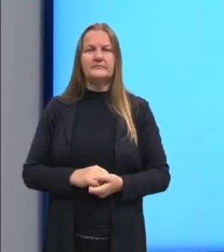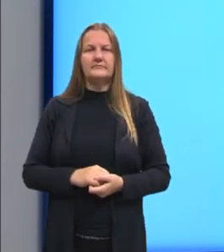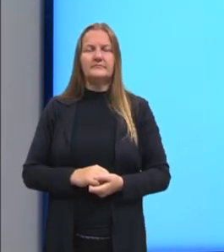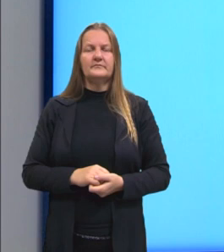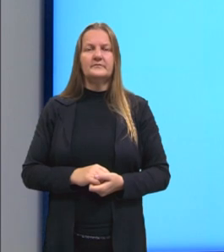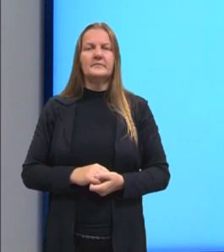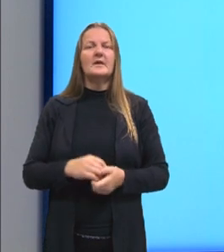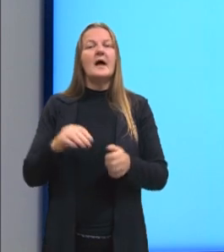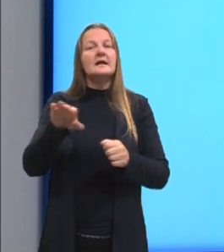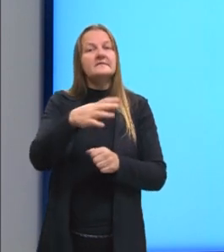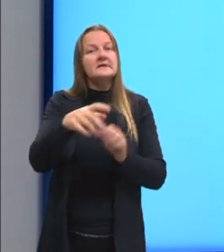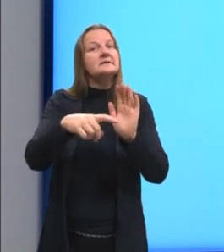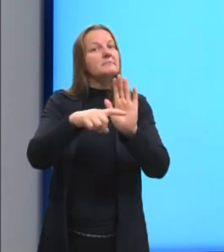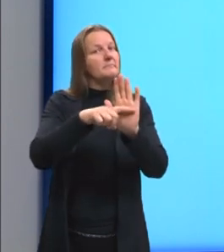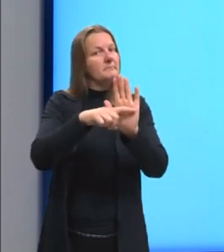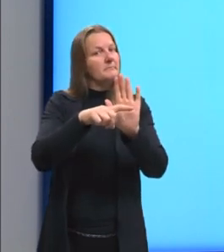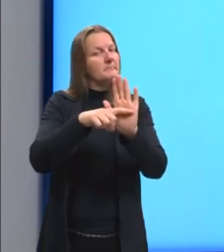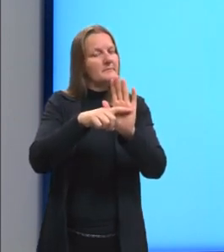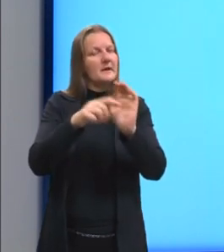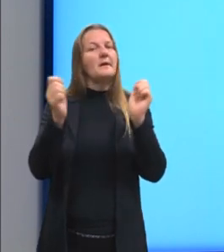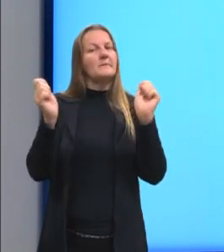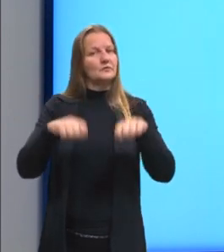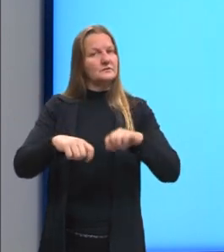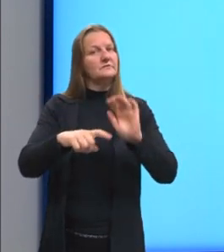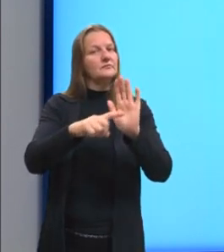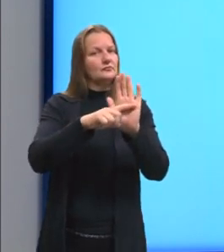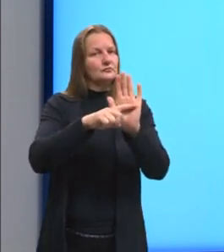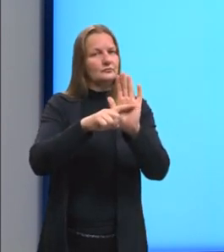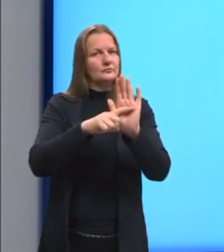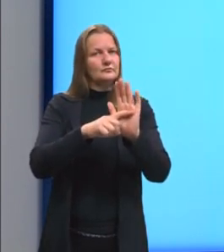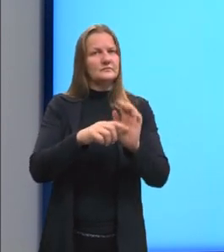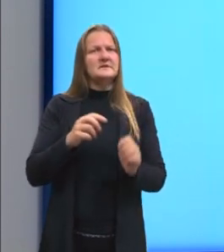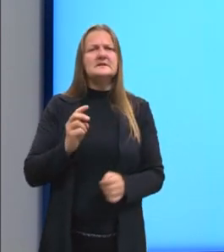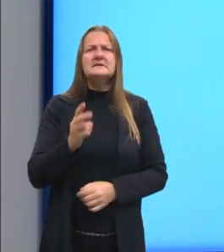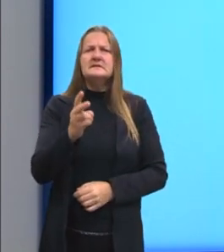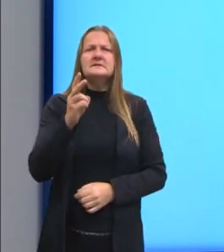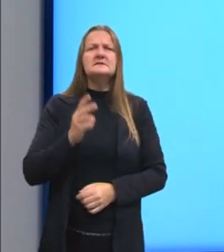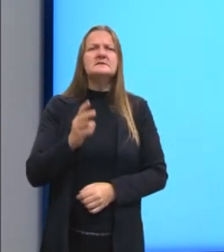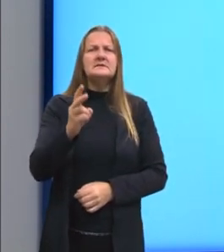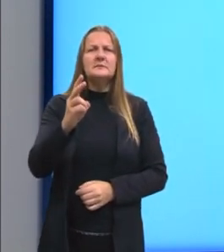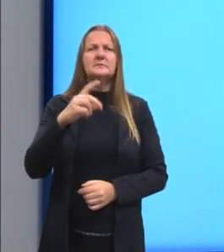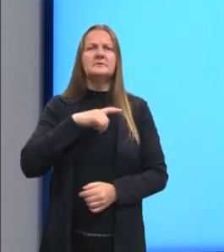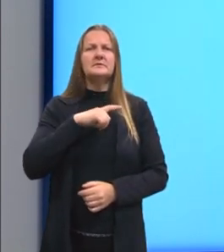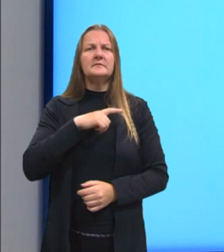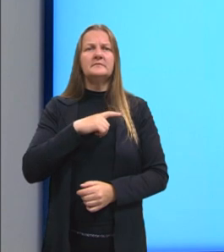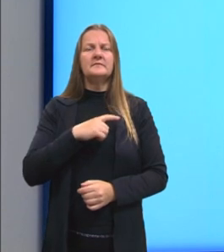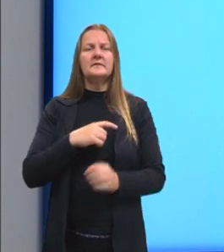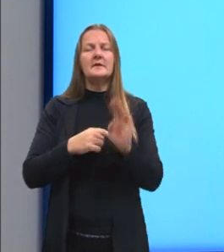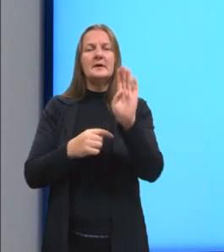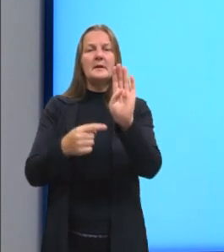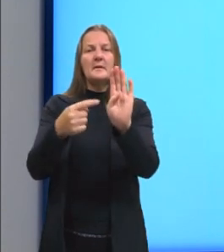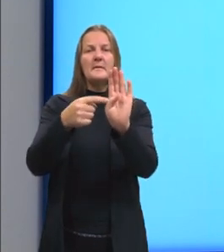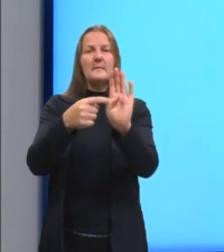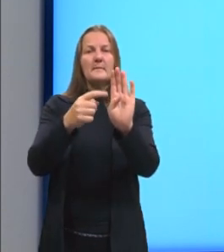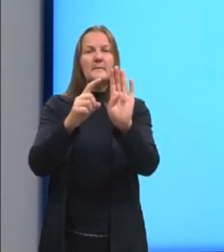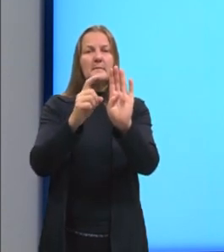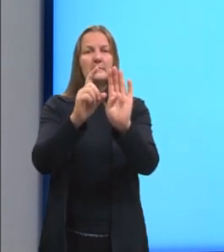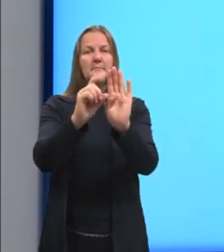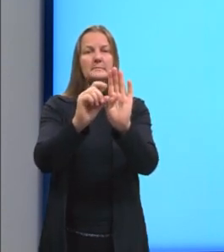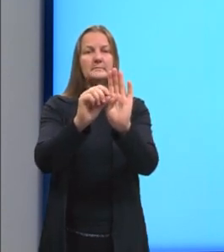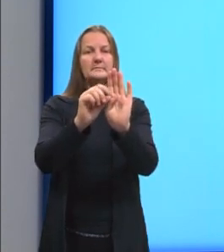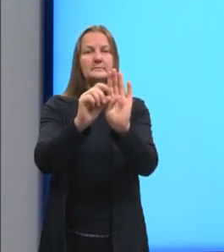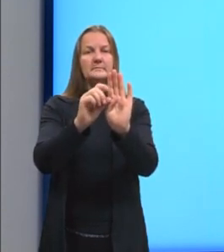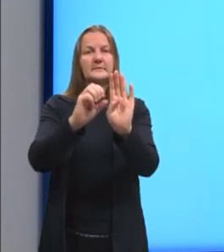o sinal de menos, né? Então, ser um número negativo, sempre teremos a potência de base